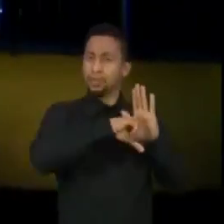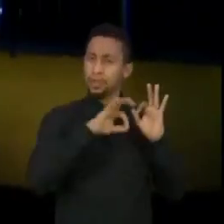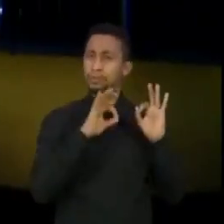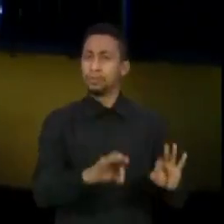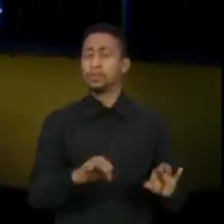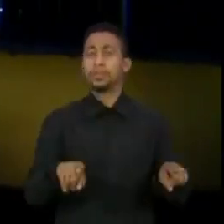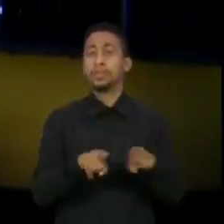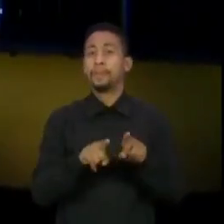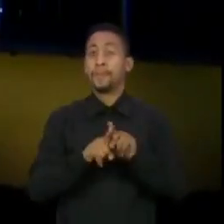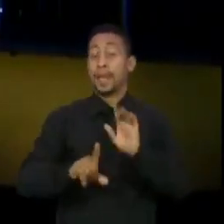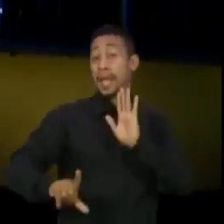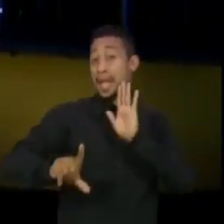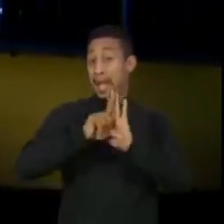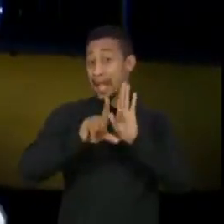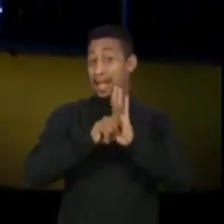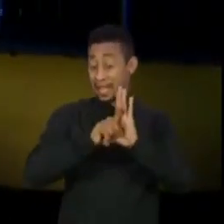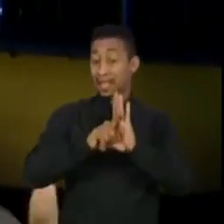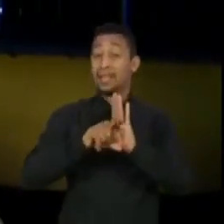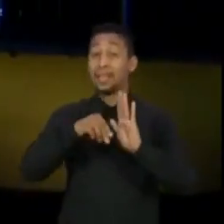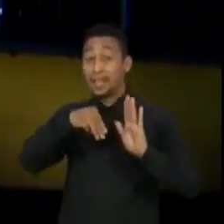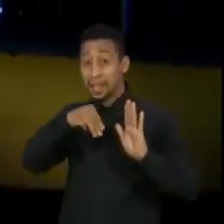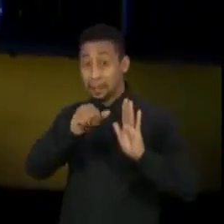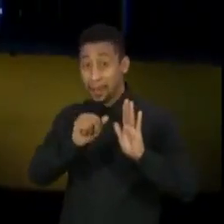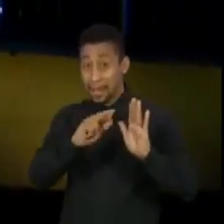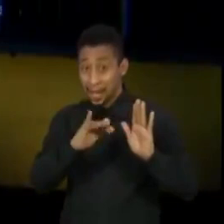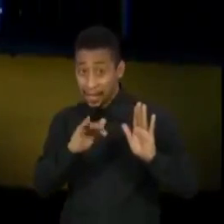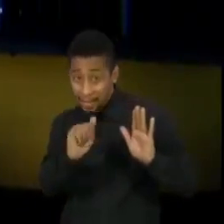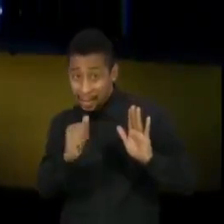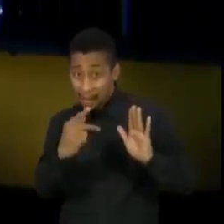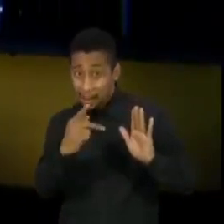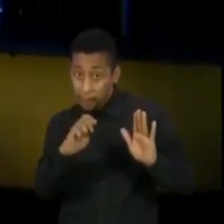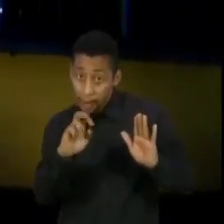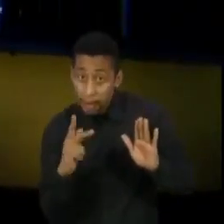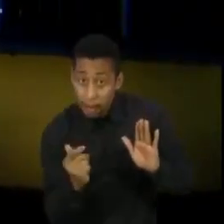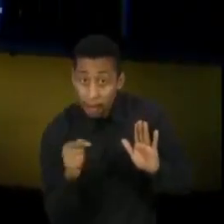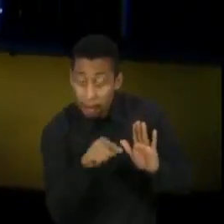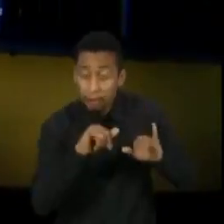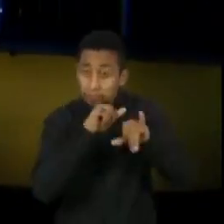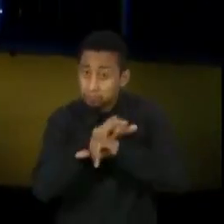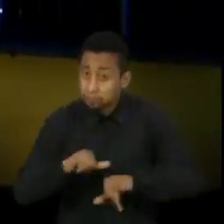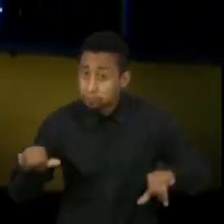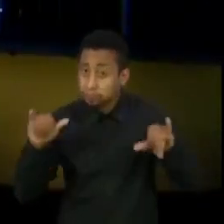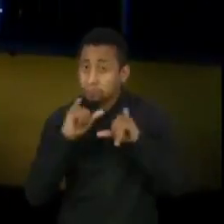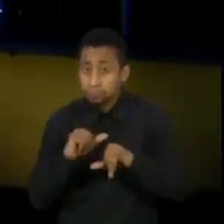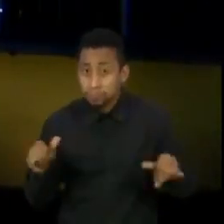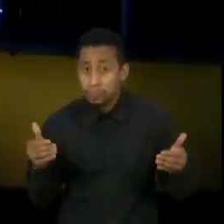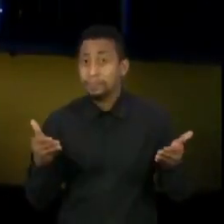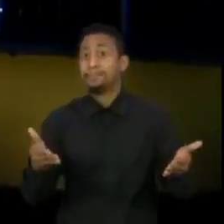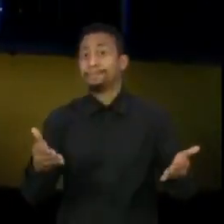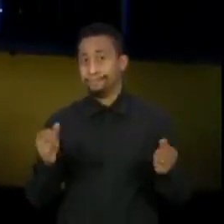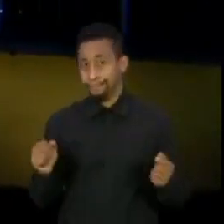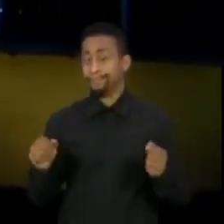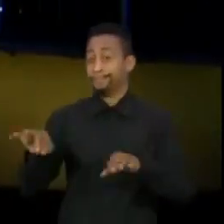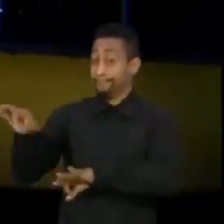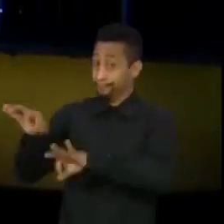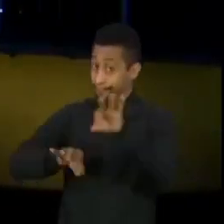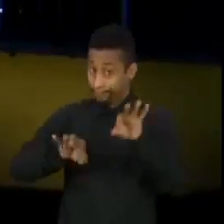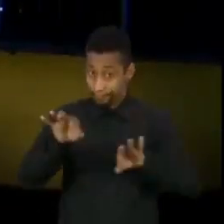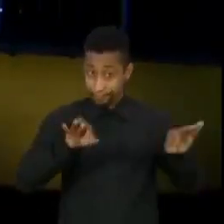a Lei Maria da Penha e tenho feito a propaganda e participado do seu aprimoramento